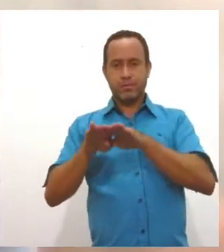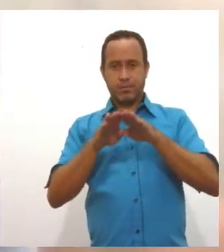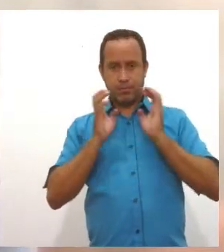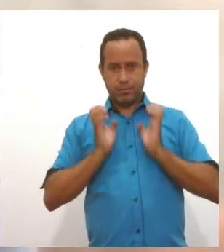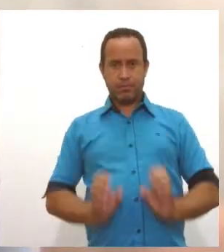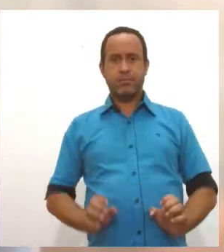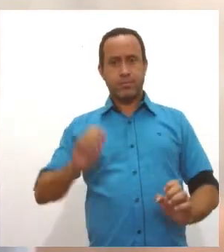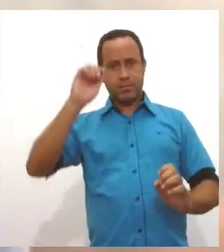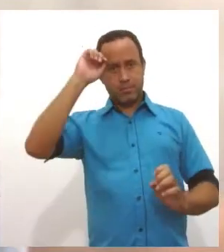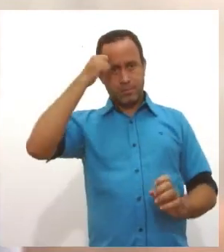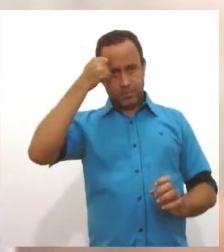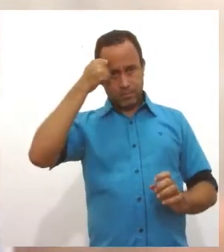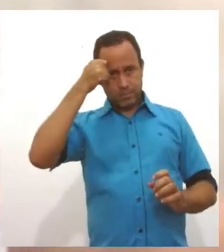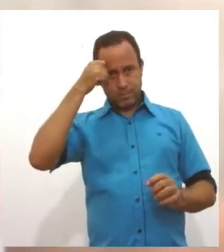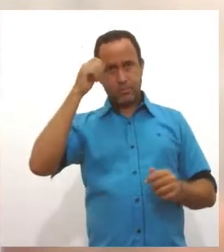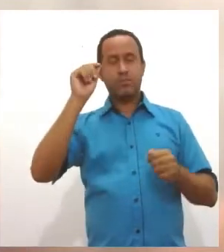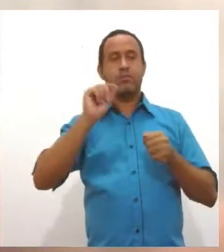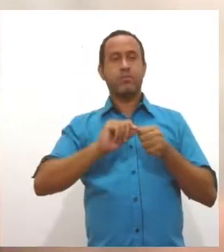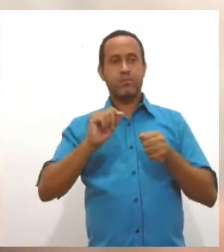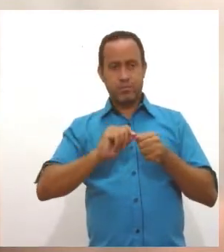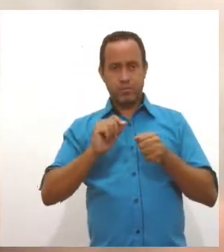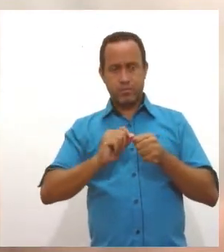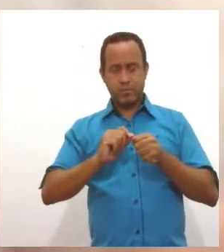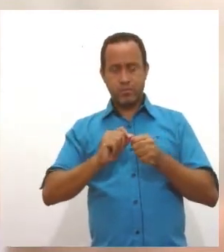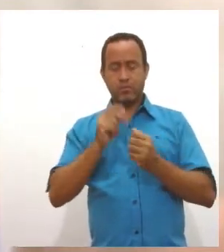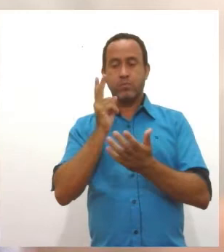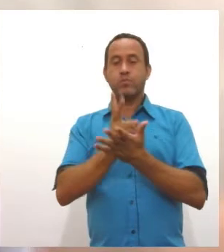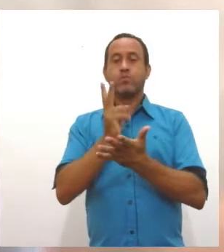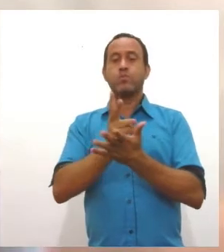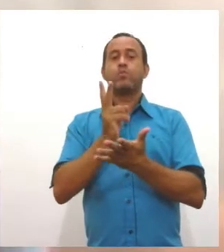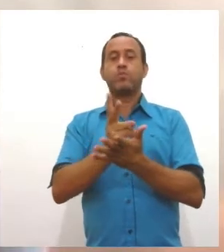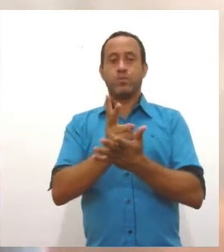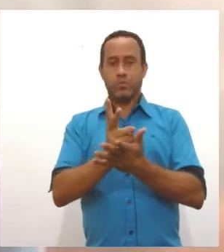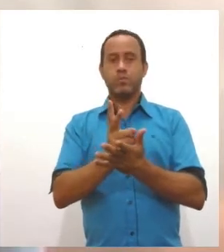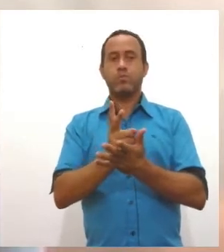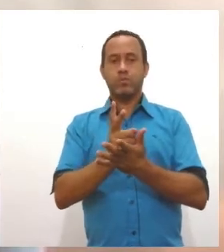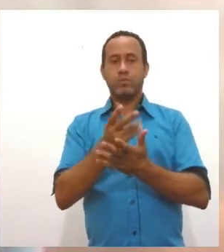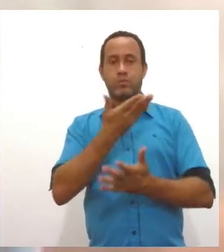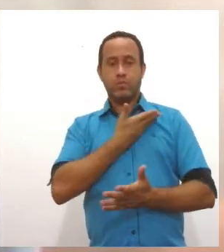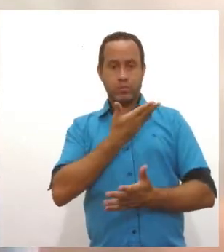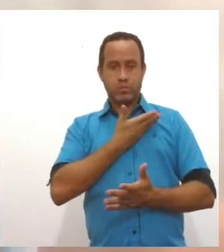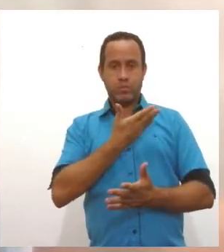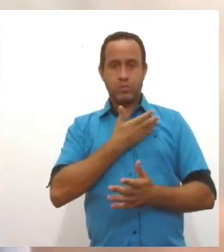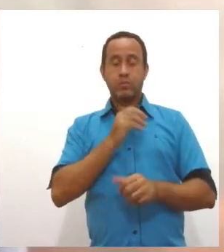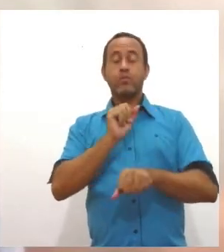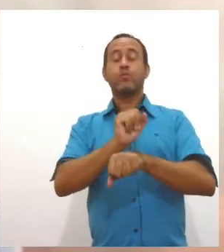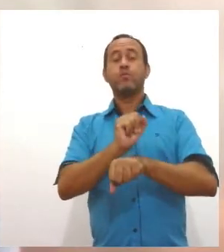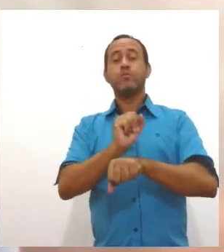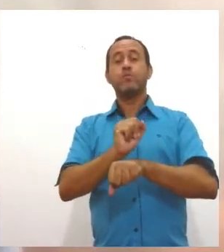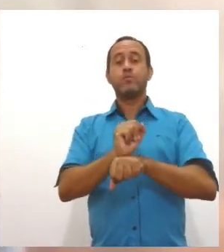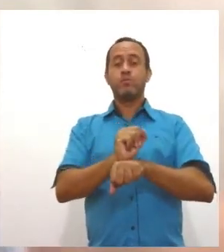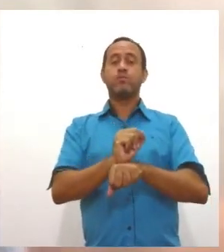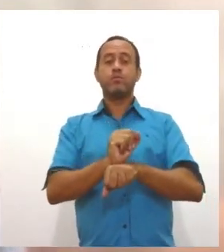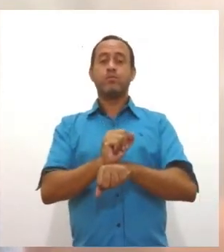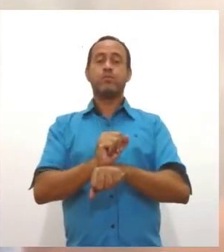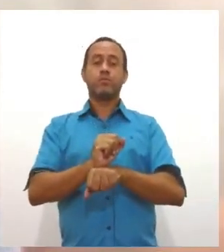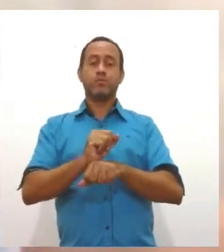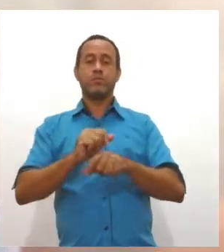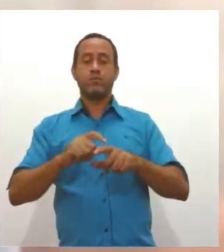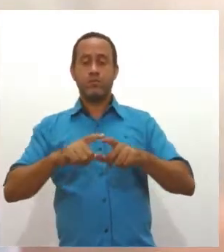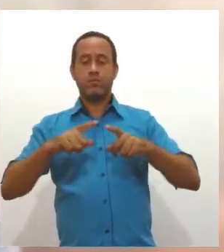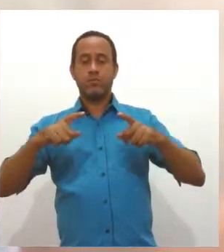criada pelo colega Rony, mantida pelo colega Eduardo Gácula, e que nós esperamos que só cresça